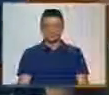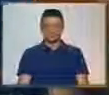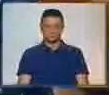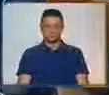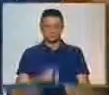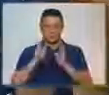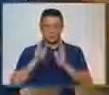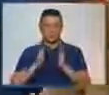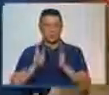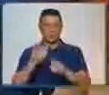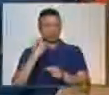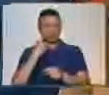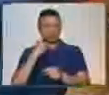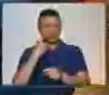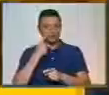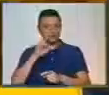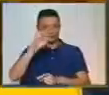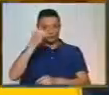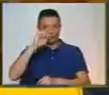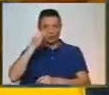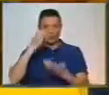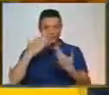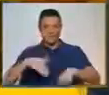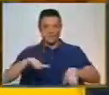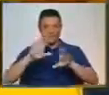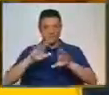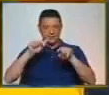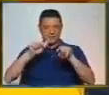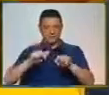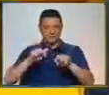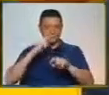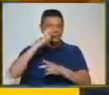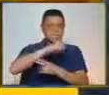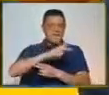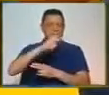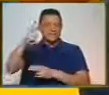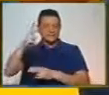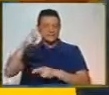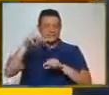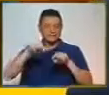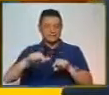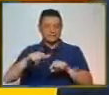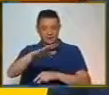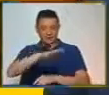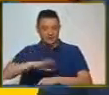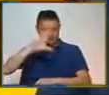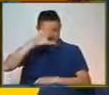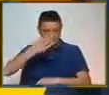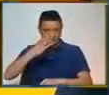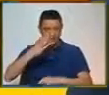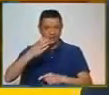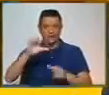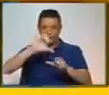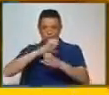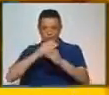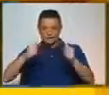Já conheci a Mochonem, mas ficámos com certeza convencidos, depois desta pequenina viagem elucidativa da qualidade da